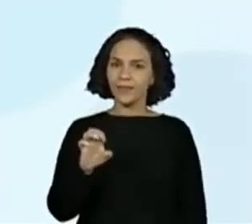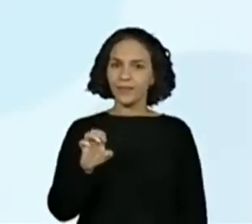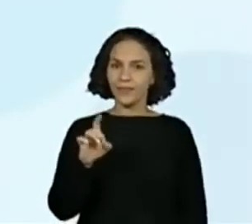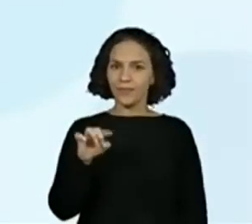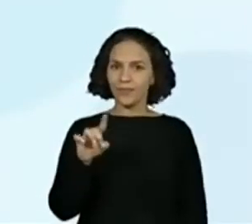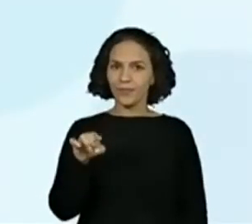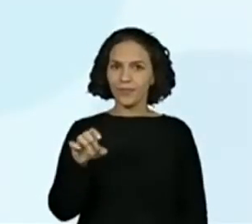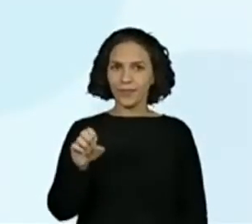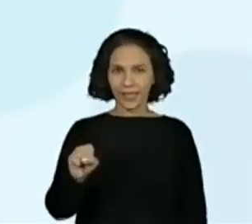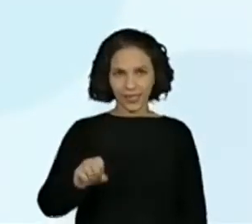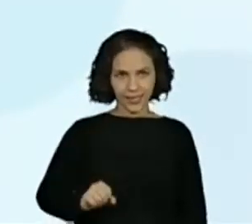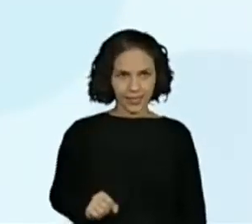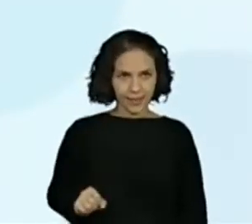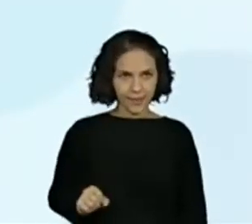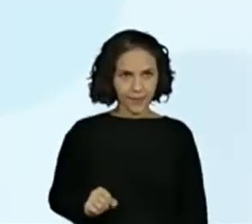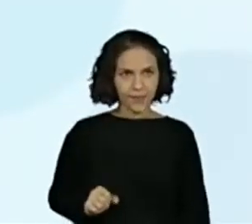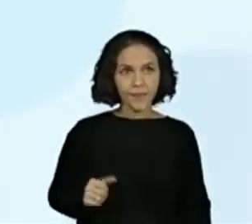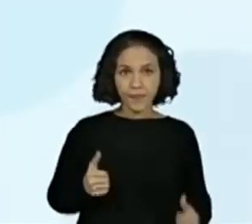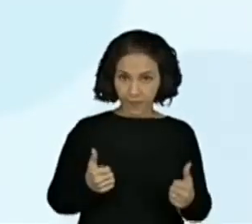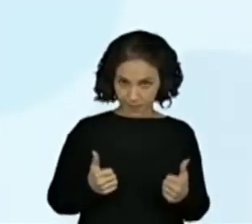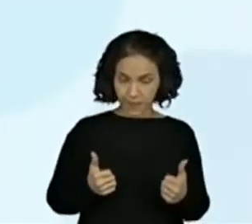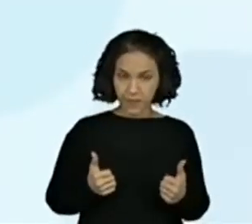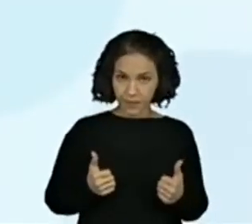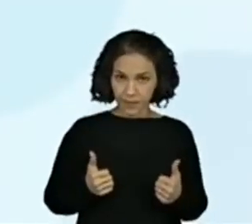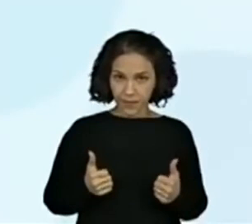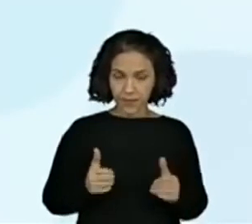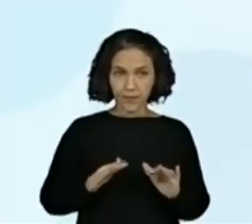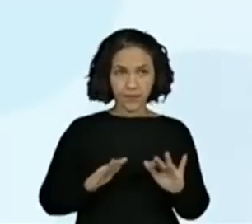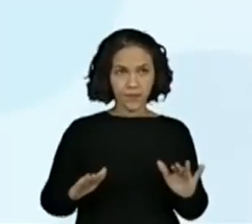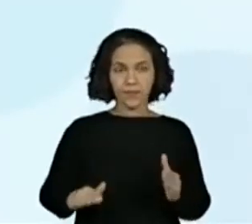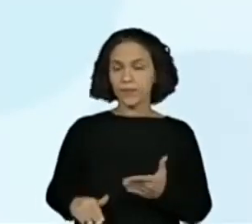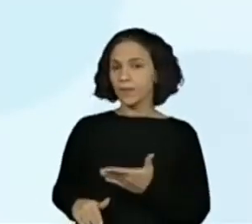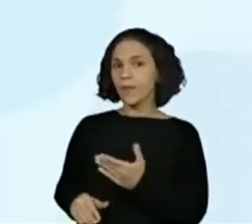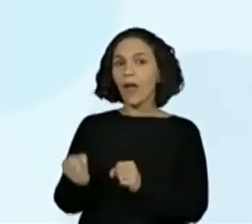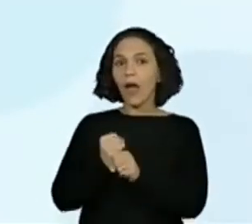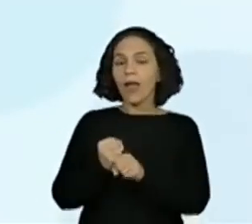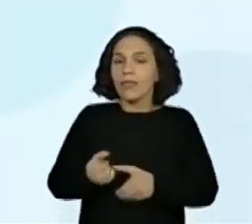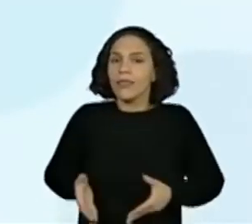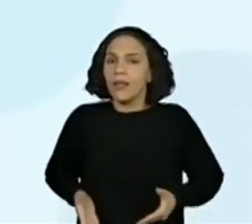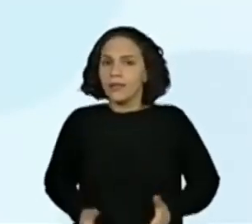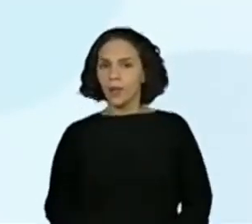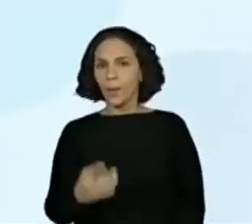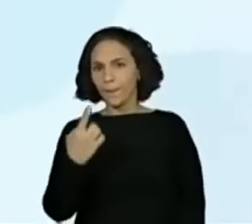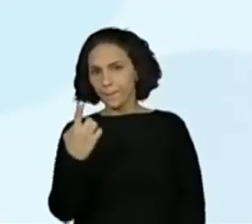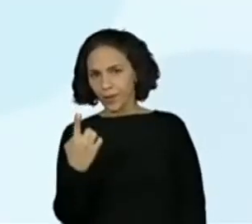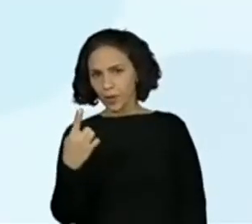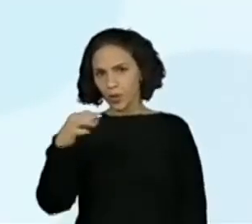Meu E ficou bem, mas dá para entender. Vamos lá. E ano do falecimento?